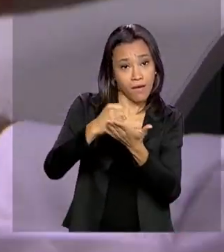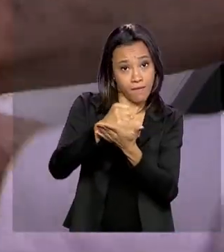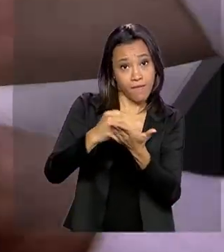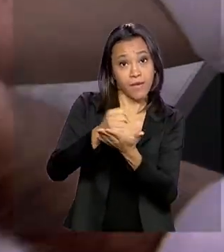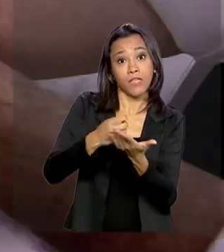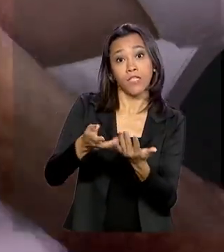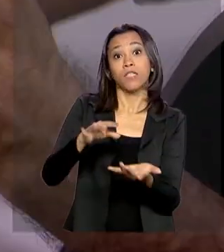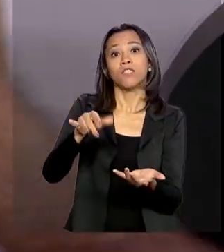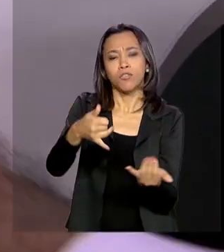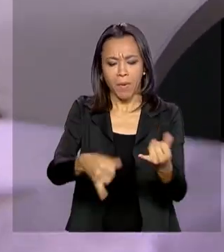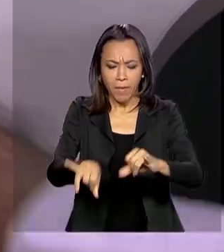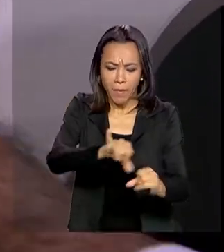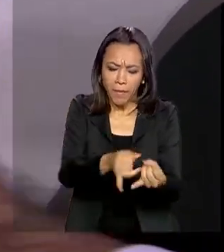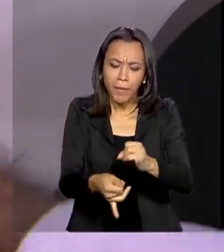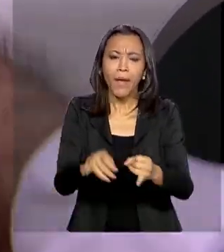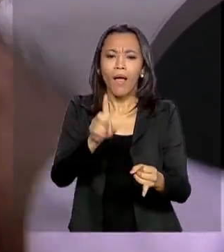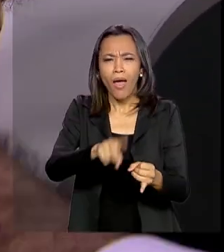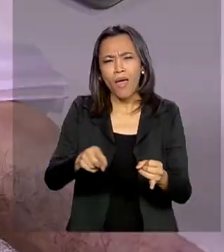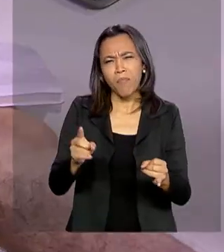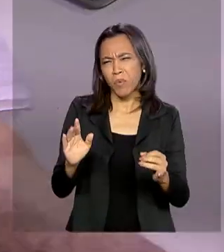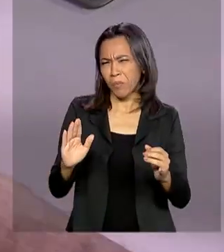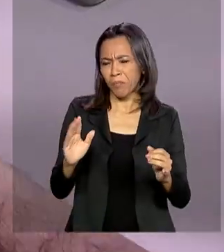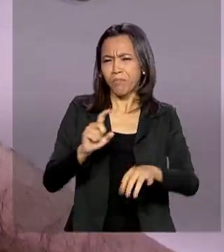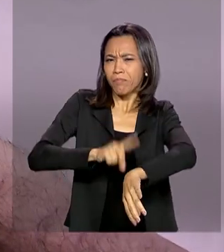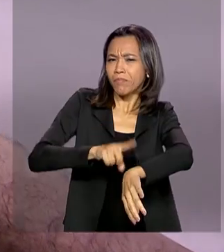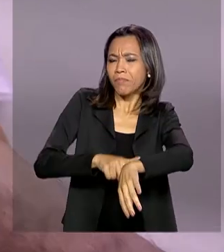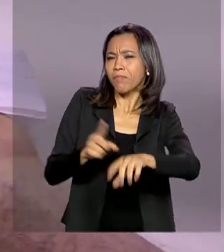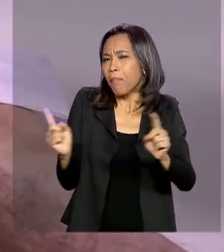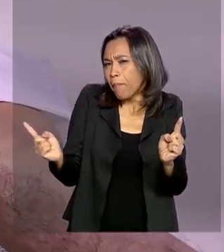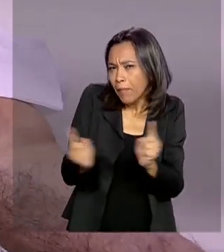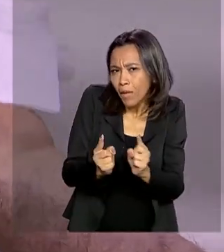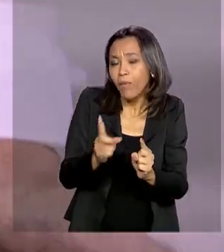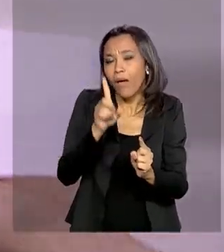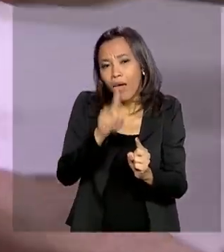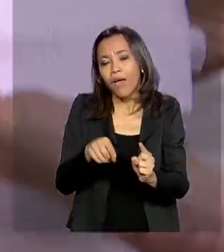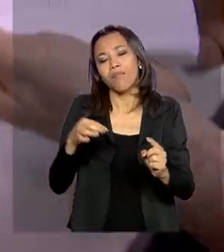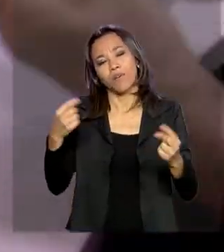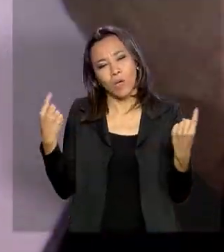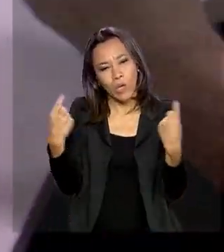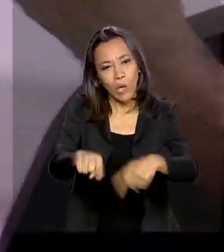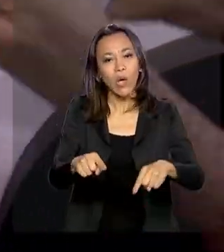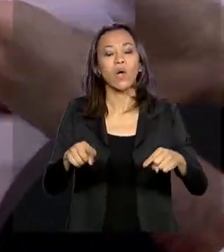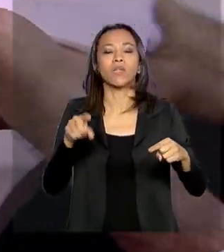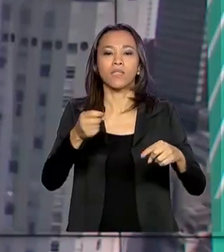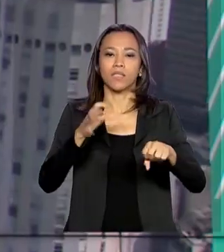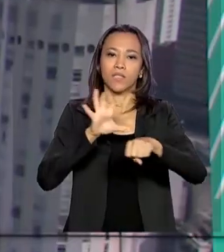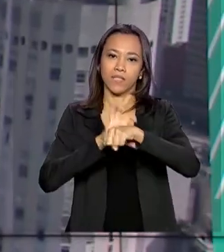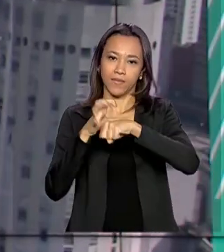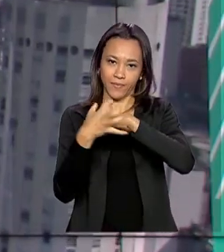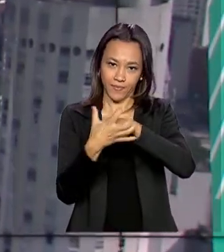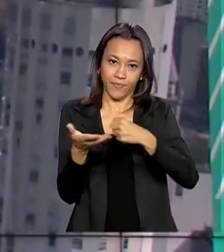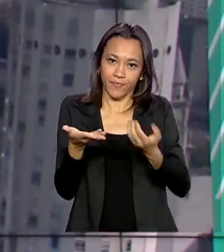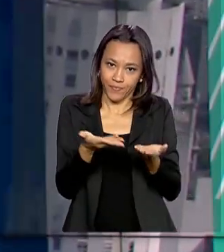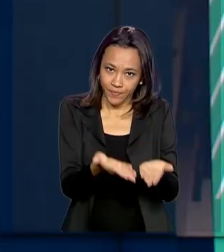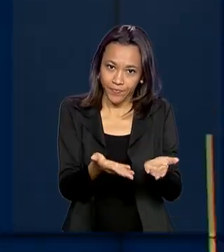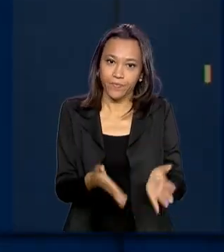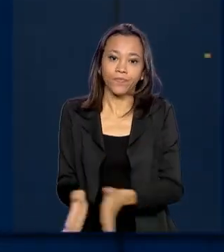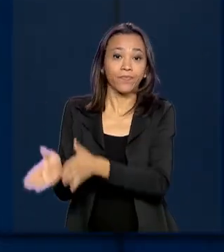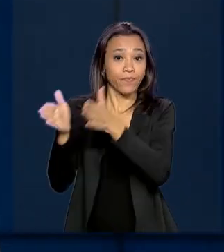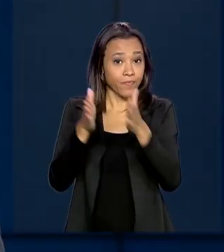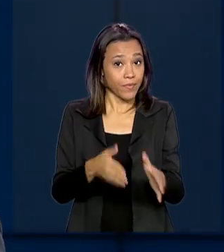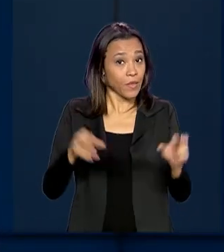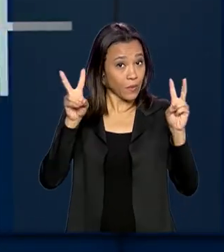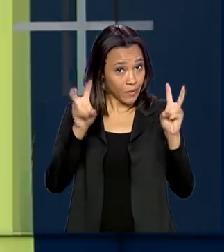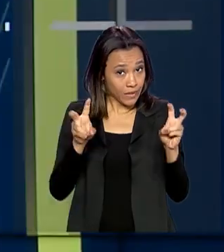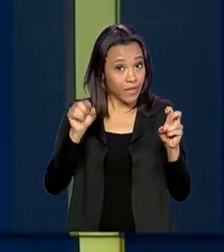temporária e faz parte das ações de proteção para o enfrentamento ao novo coronavírus. O assunto ainda é